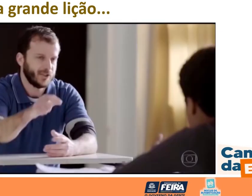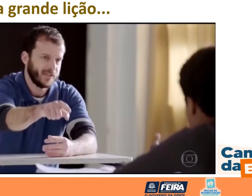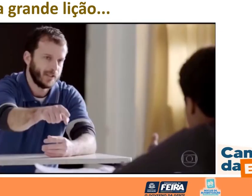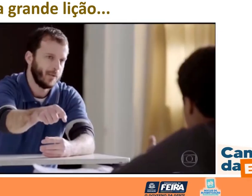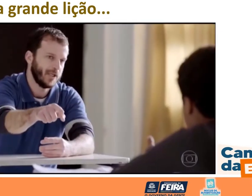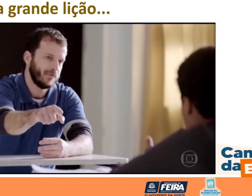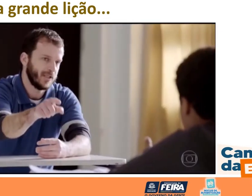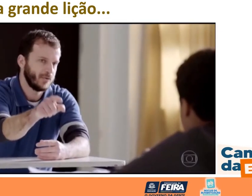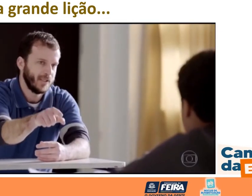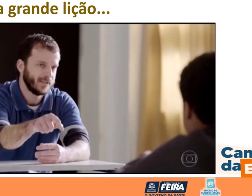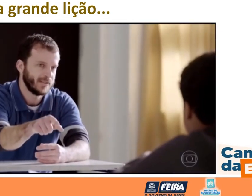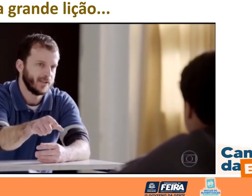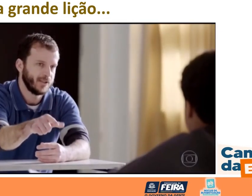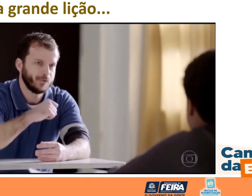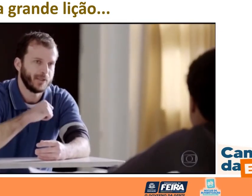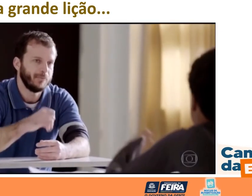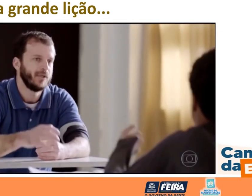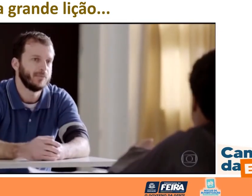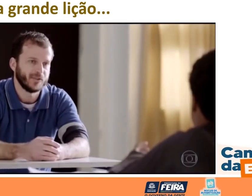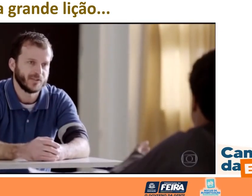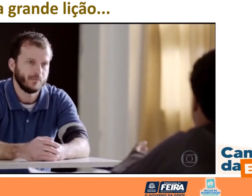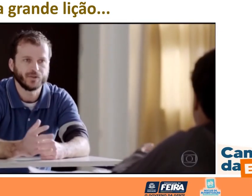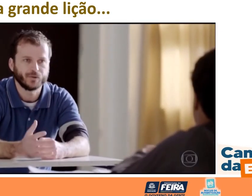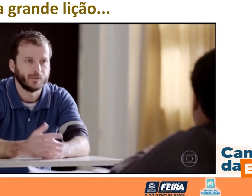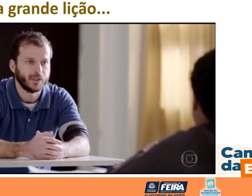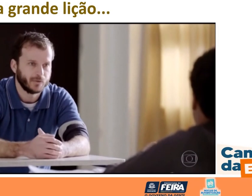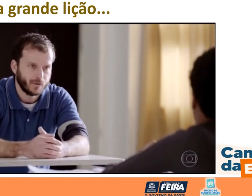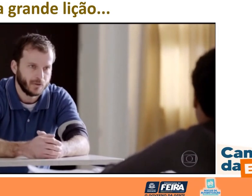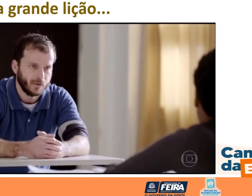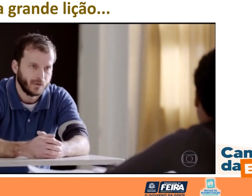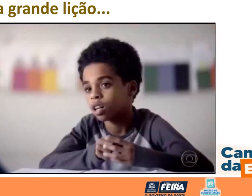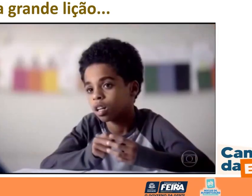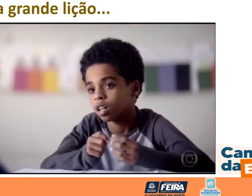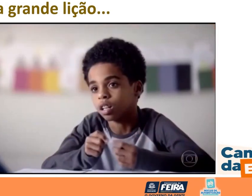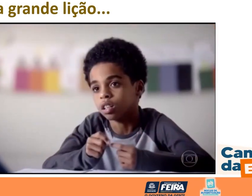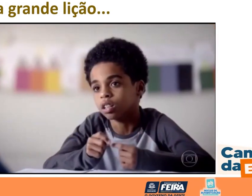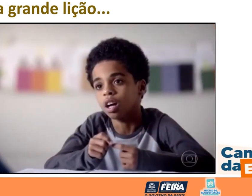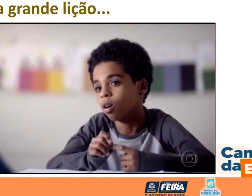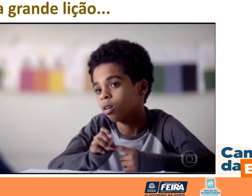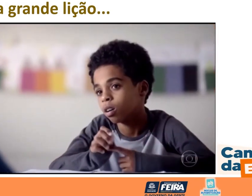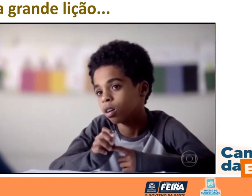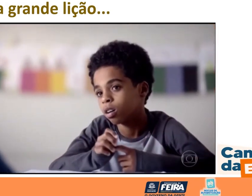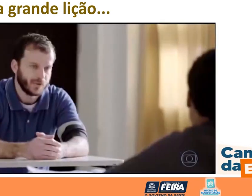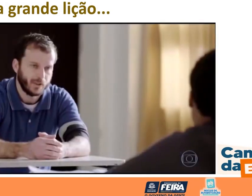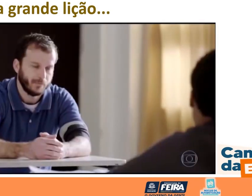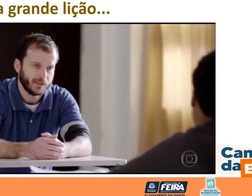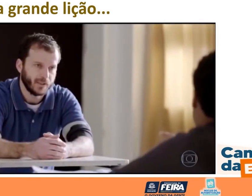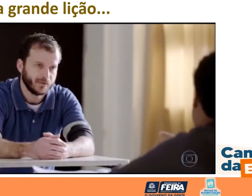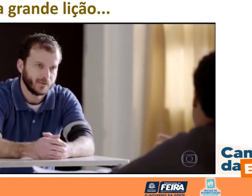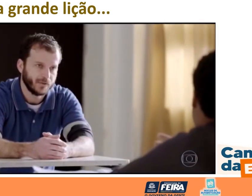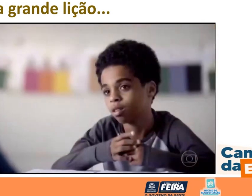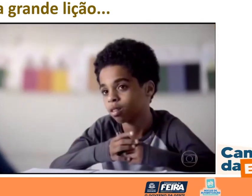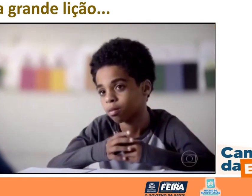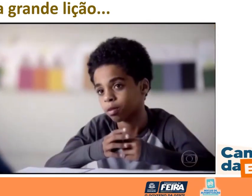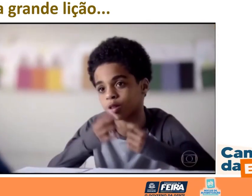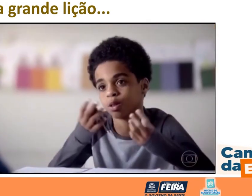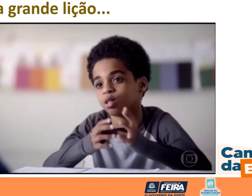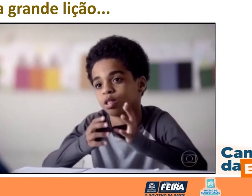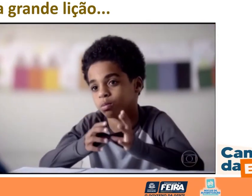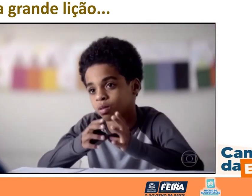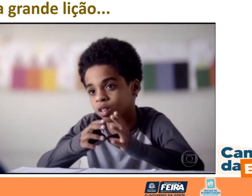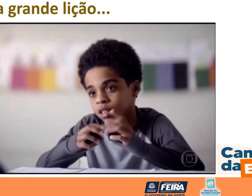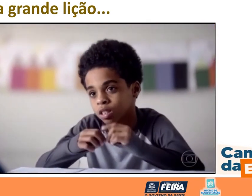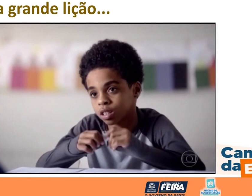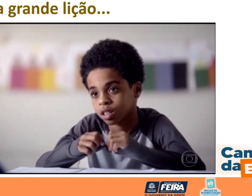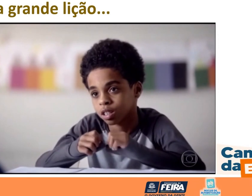Você acha que seria mais fácil ler esse texto pra mim, por exemplo, que sou branco? Não. Não seria mais fácil? Não. Porque